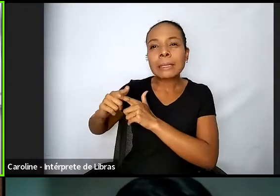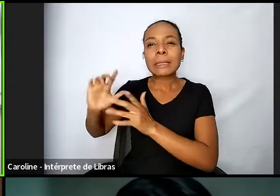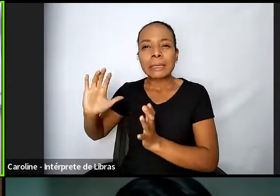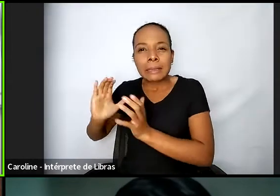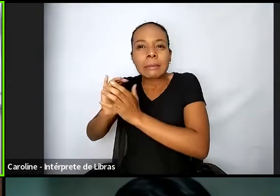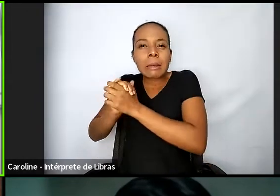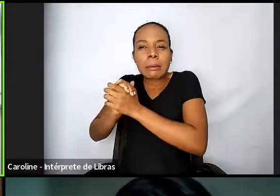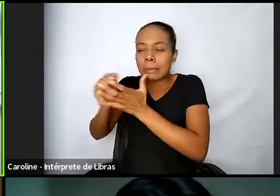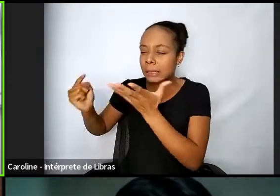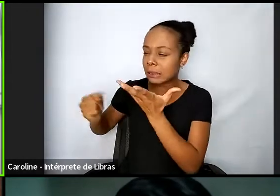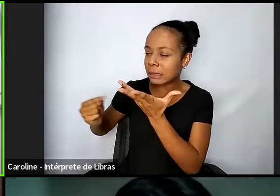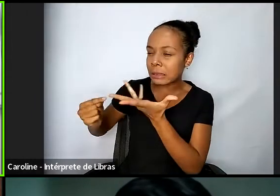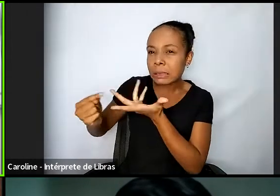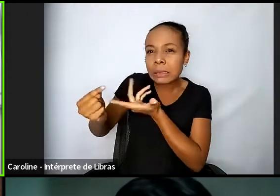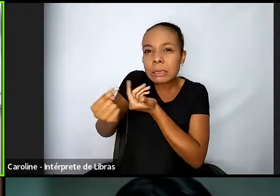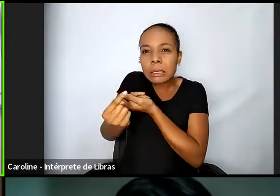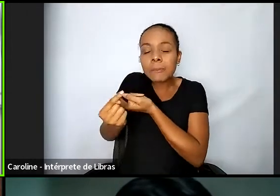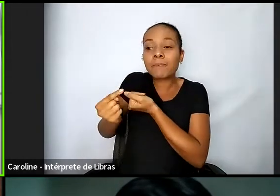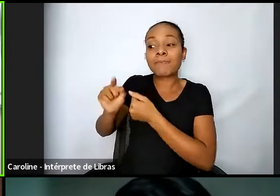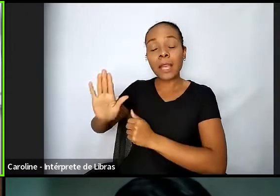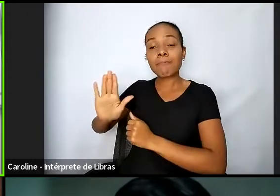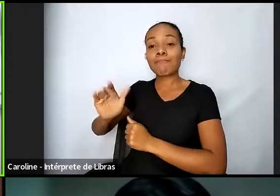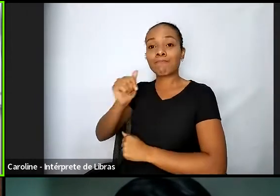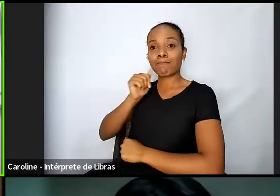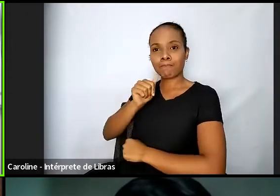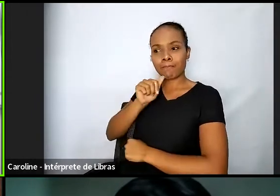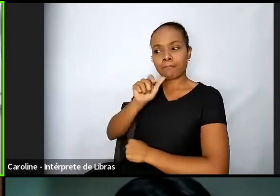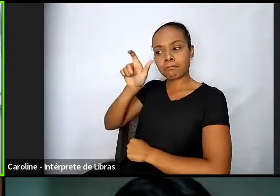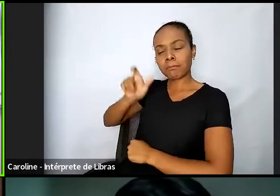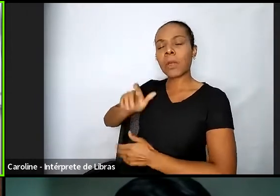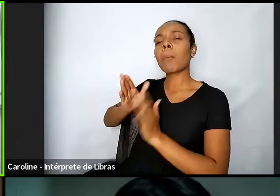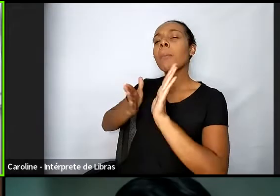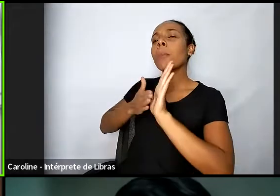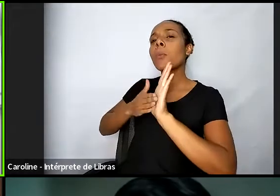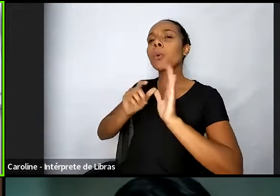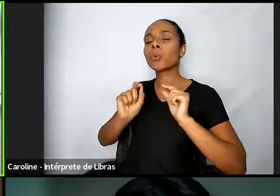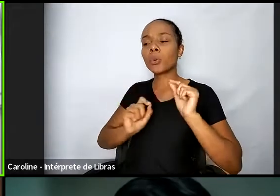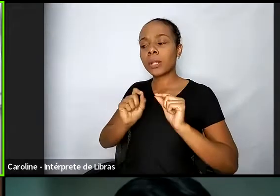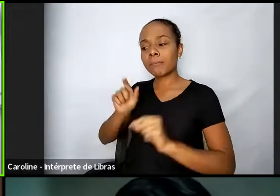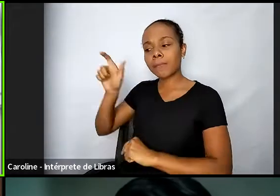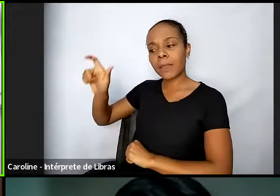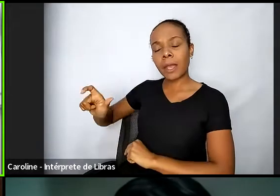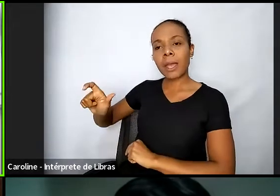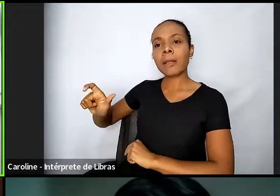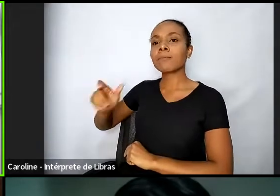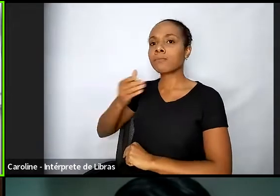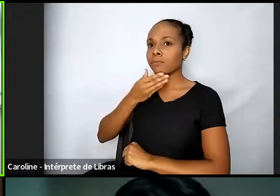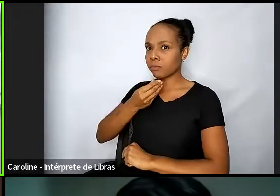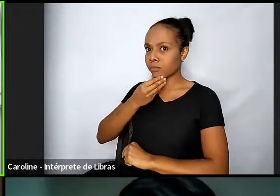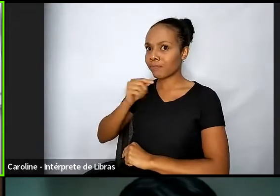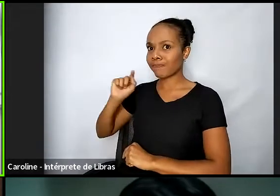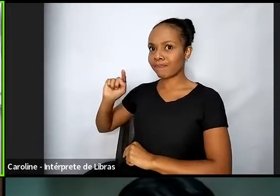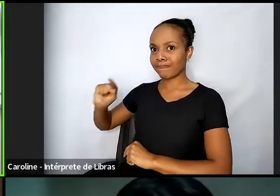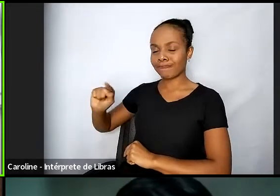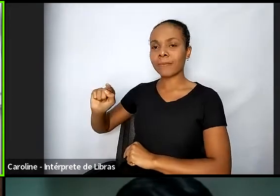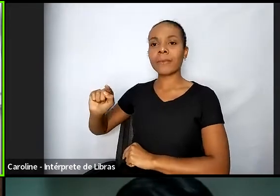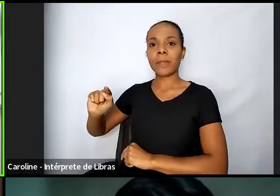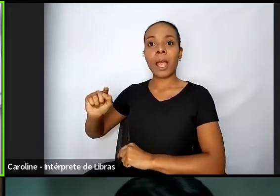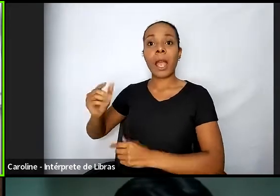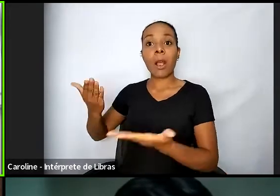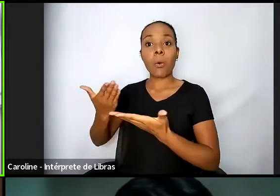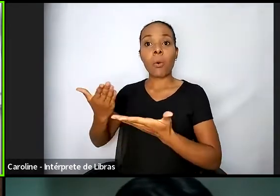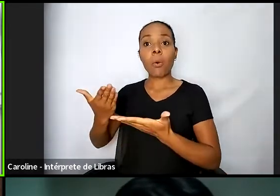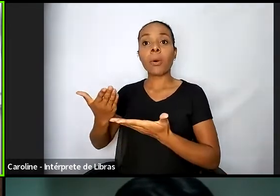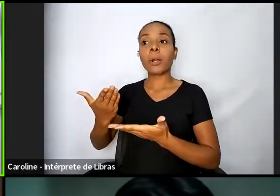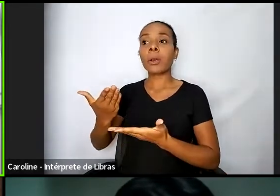propõe que o marido passe a servir comida em uma